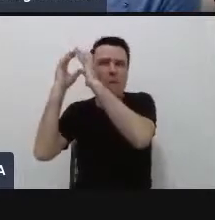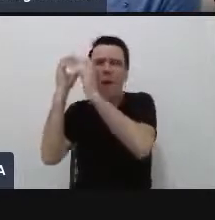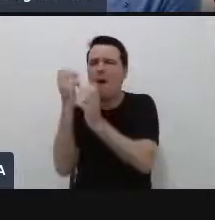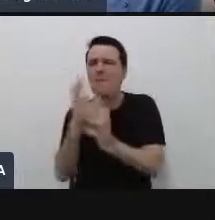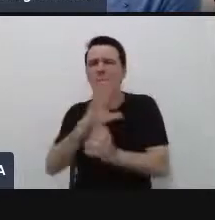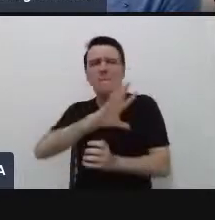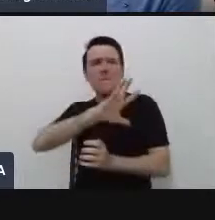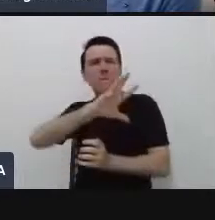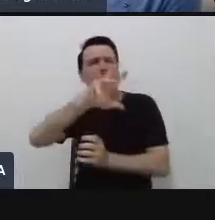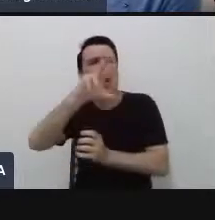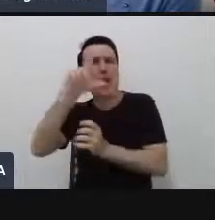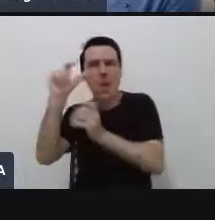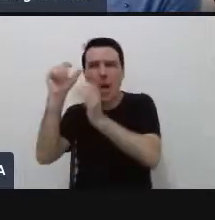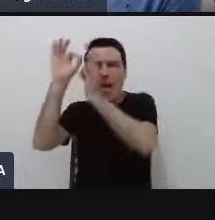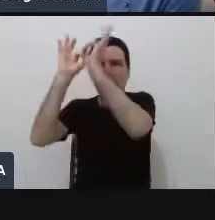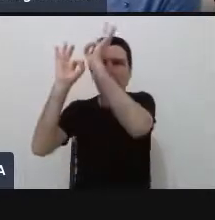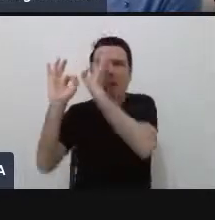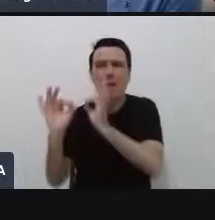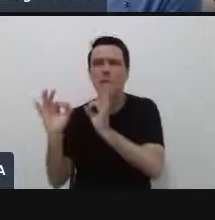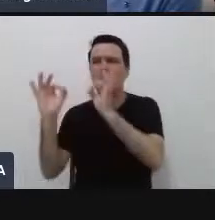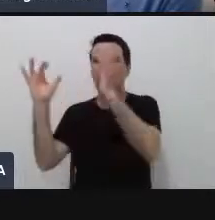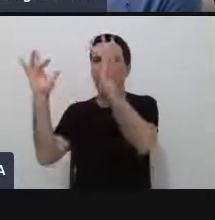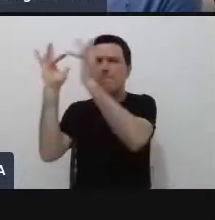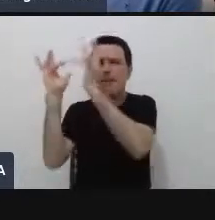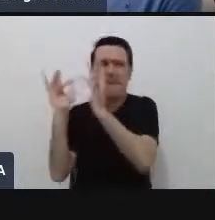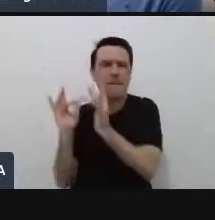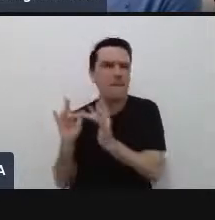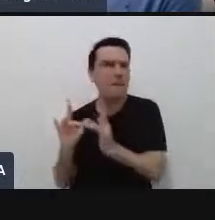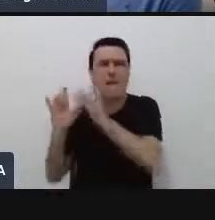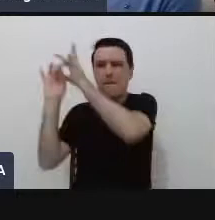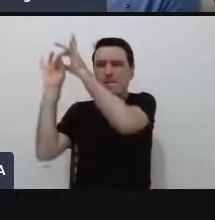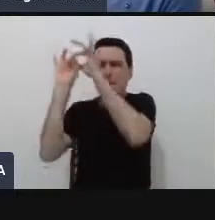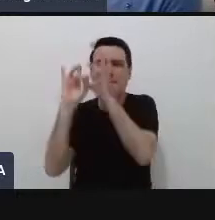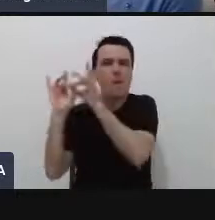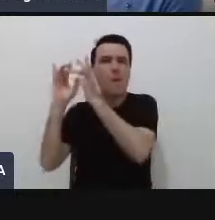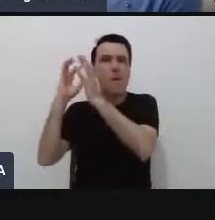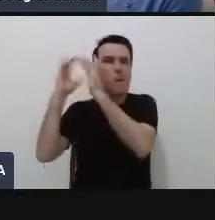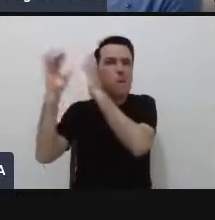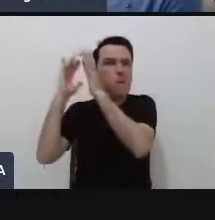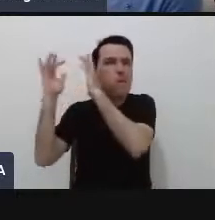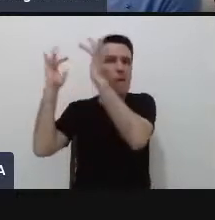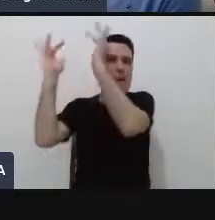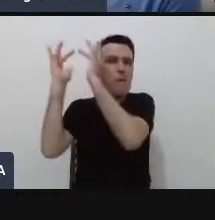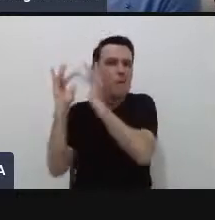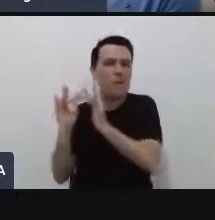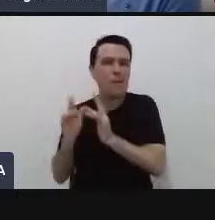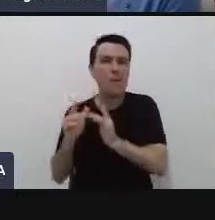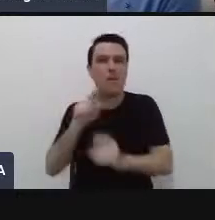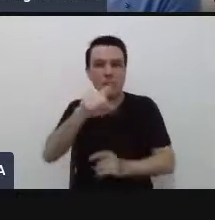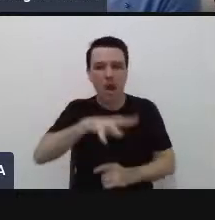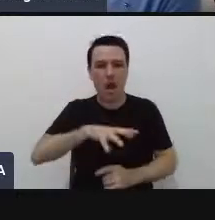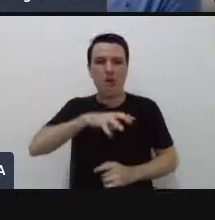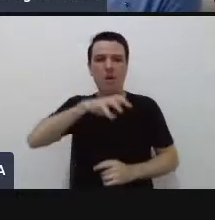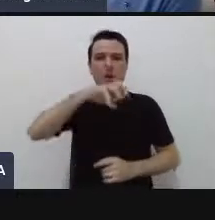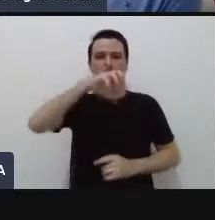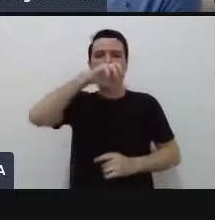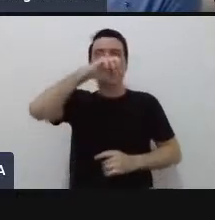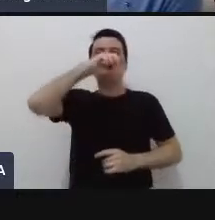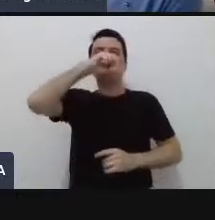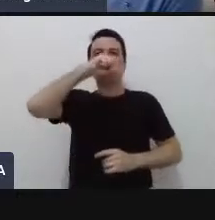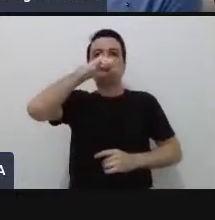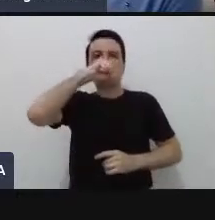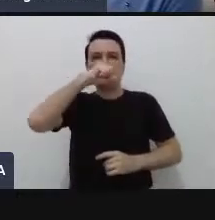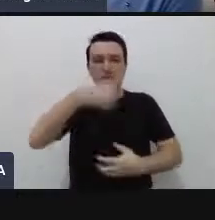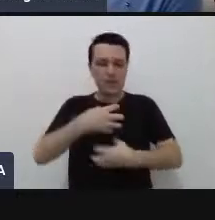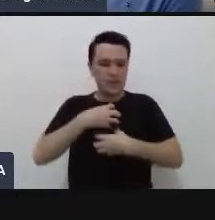neurônios e suas sinapses com a tua respiração, com esse sentimento de conexão estão